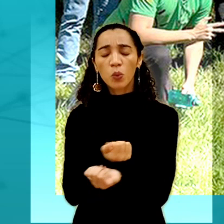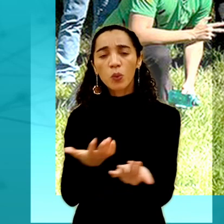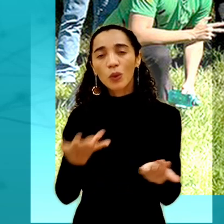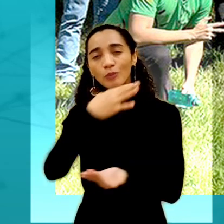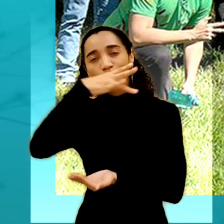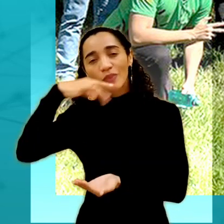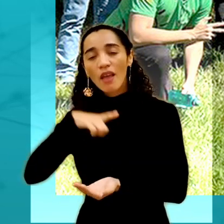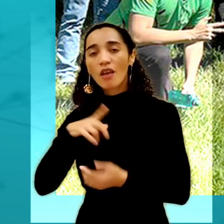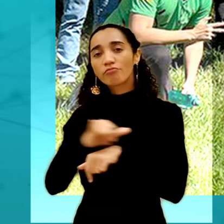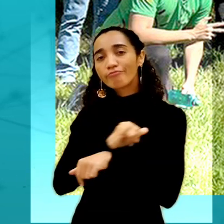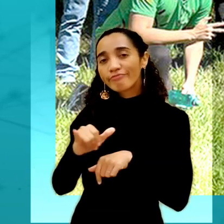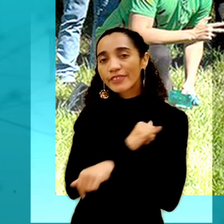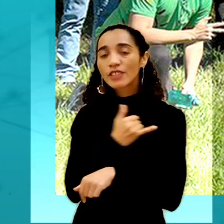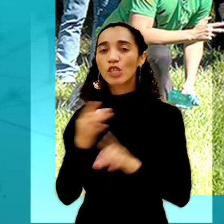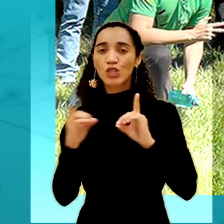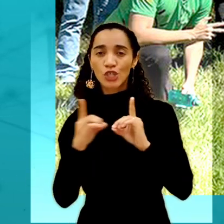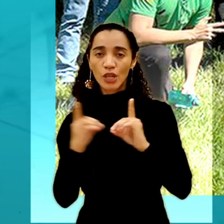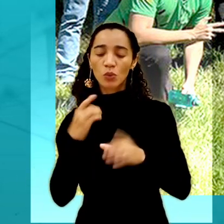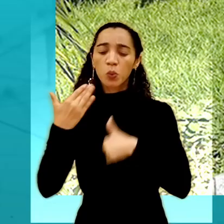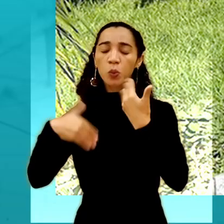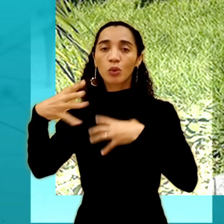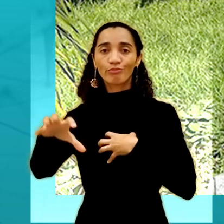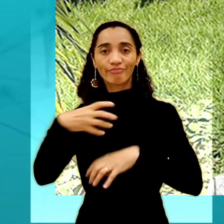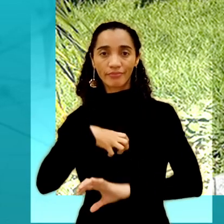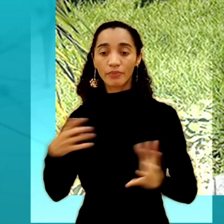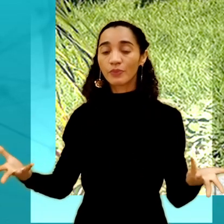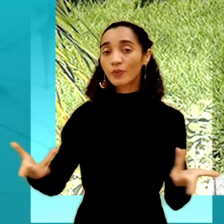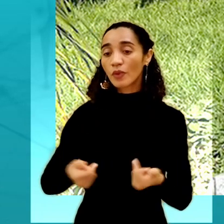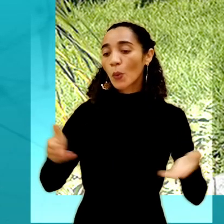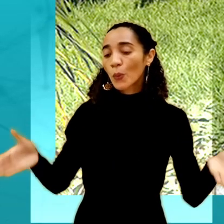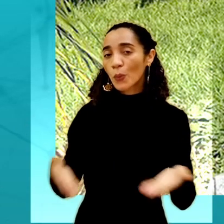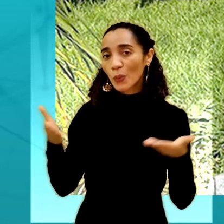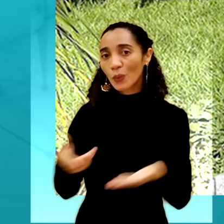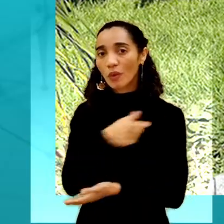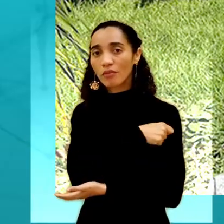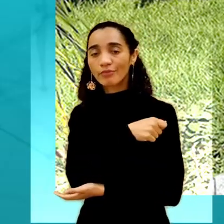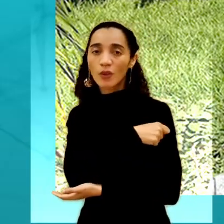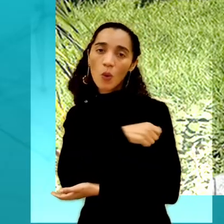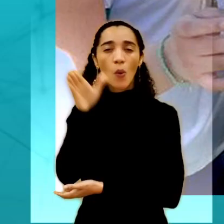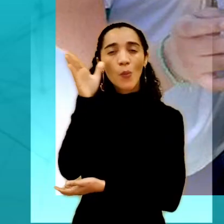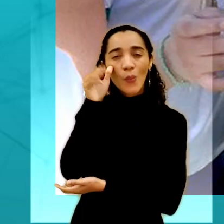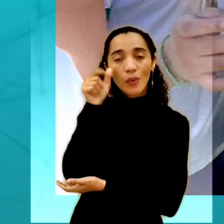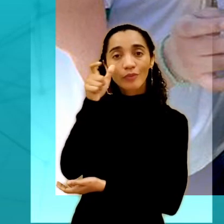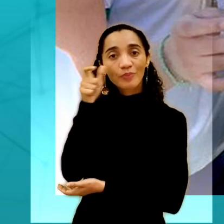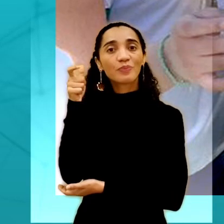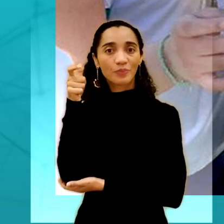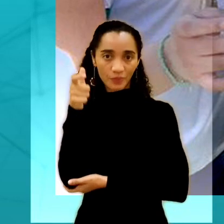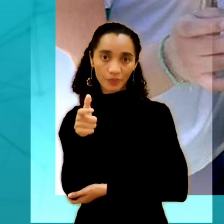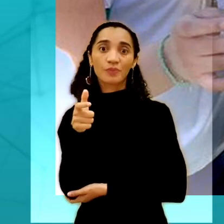O jardim sensorial é uma ferramenta didática que desenvolve empatia e habilidades, e motiva os alunos pela